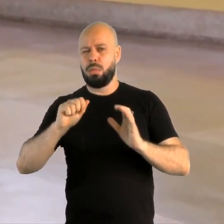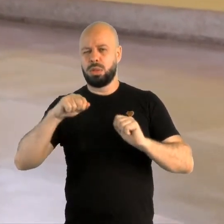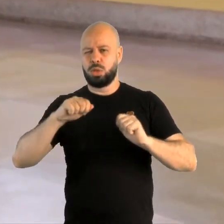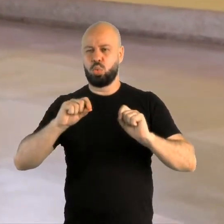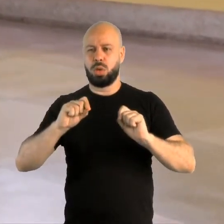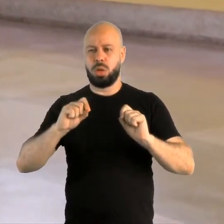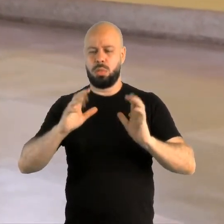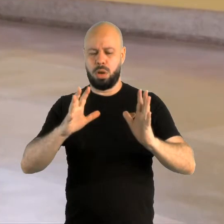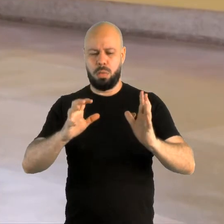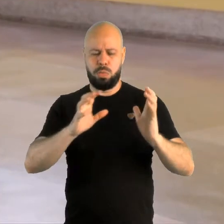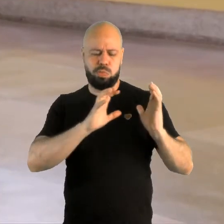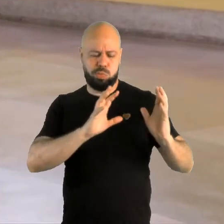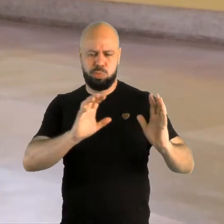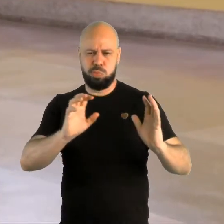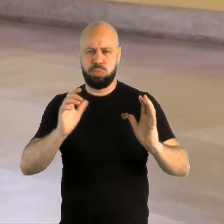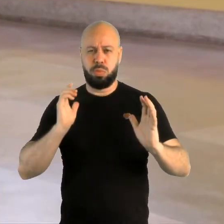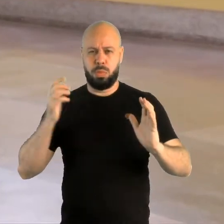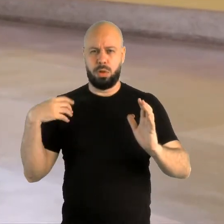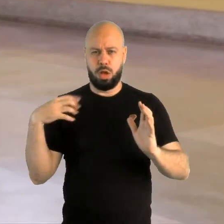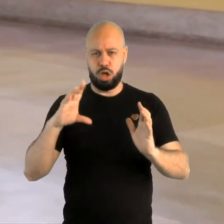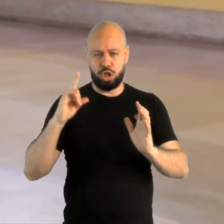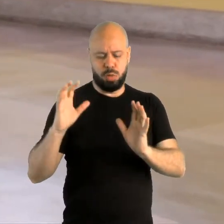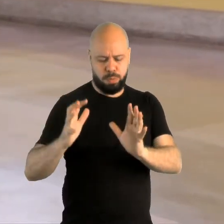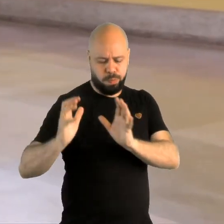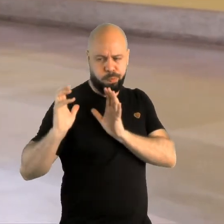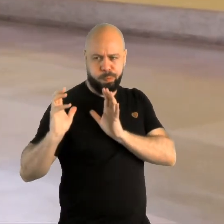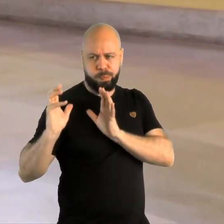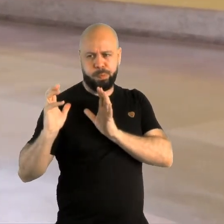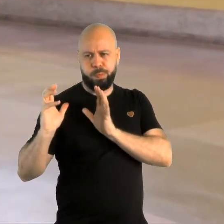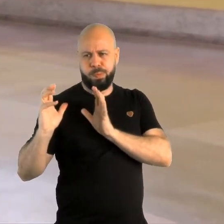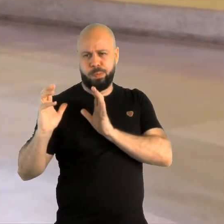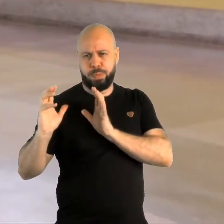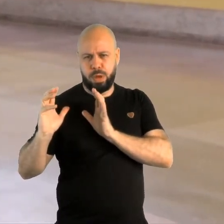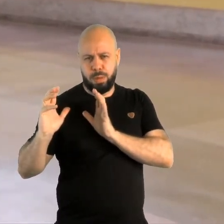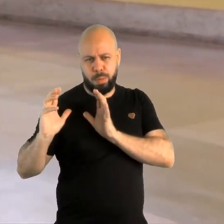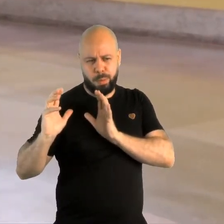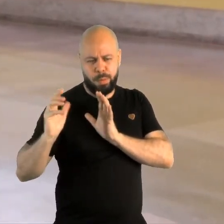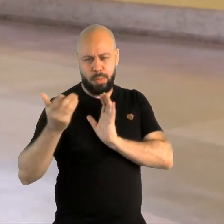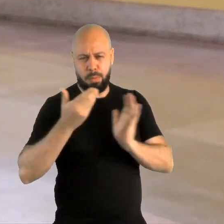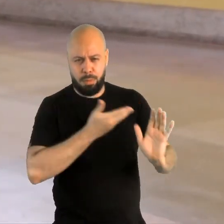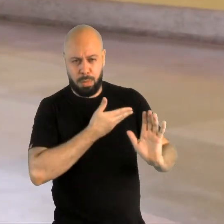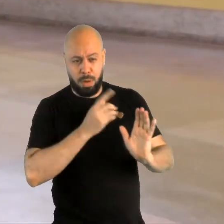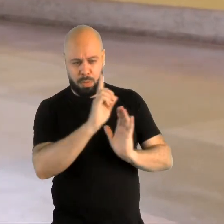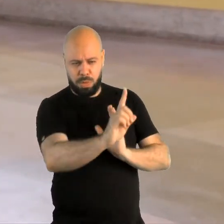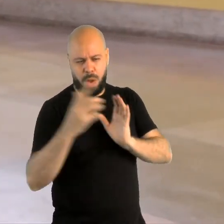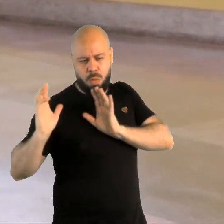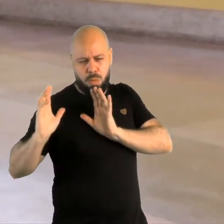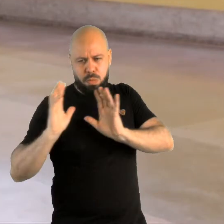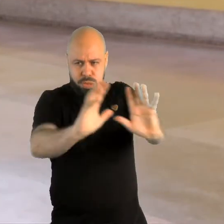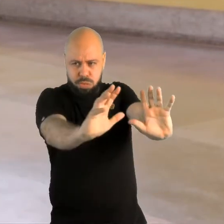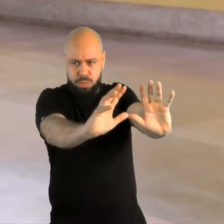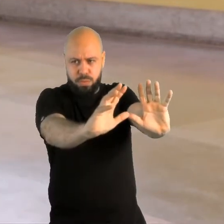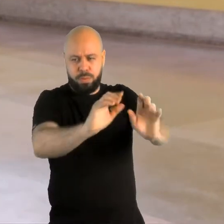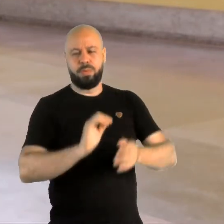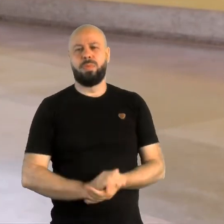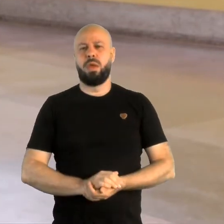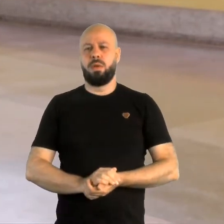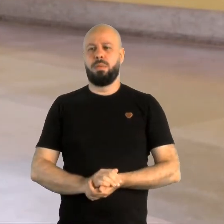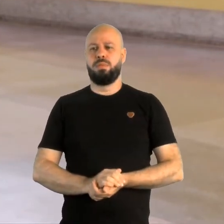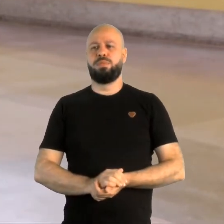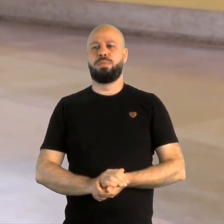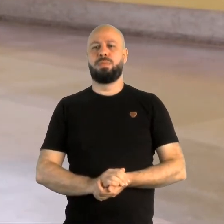próximo ao meu ombro direito, soltar a bola pro meu colega. Ok? Voltei.